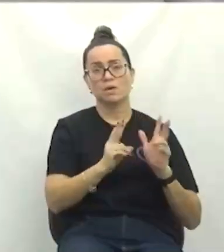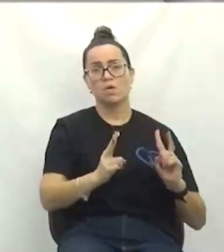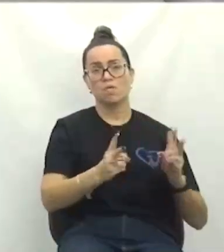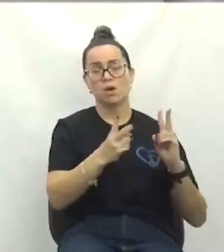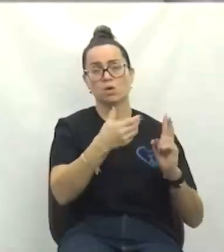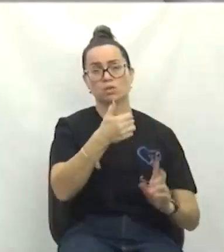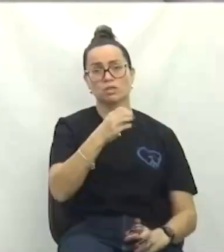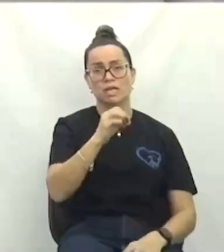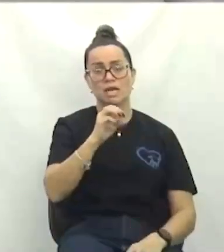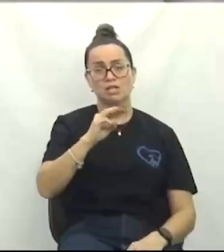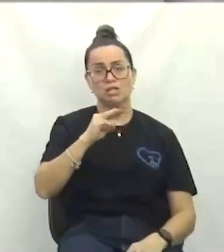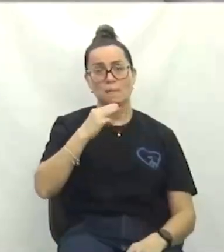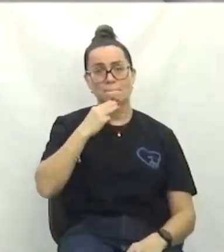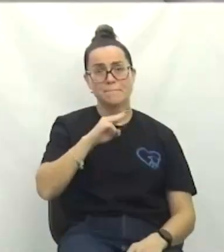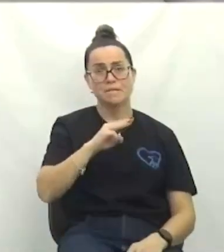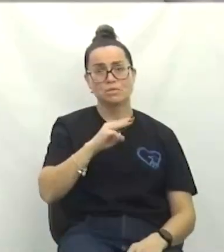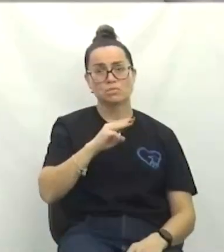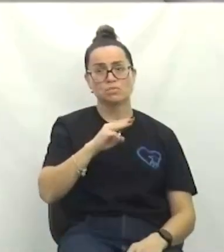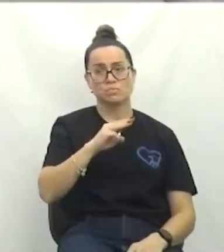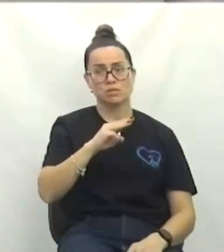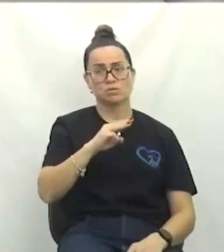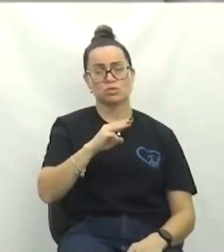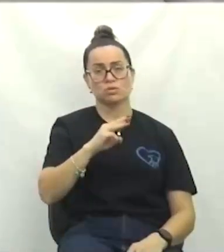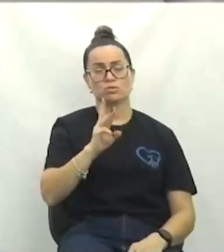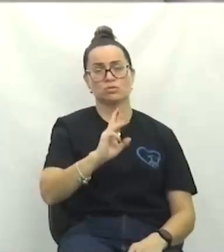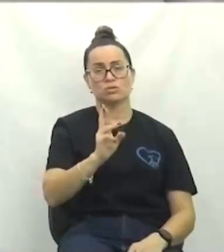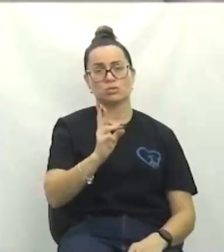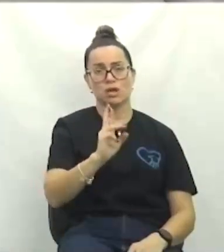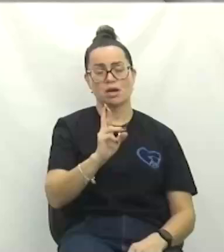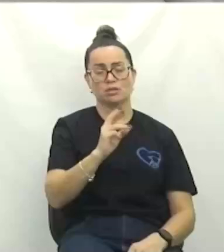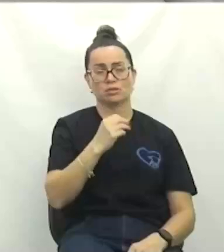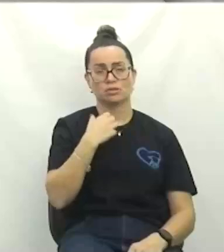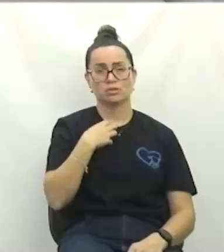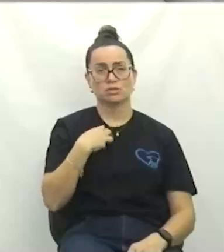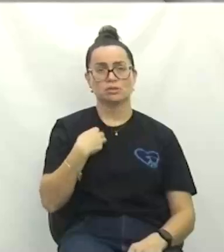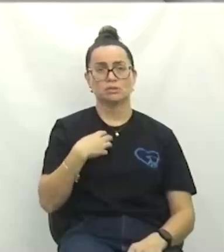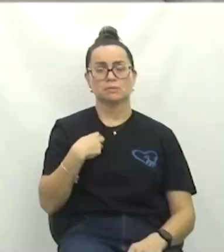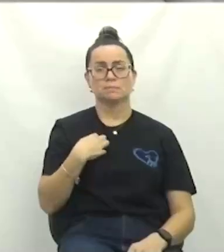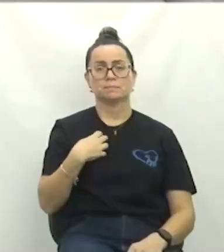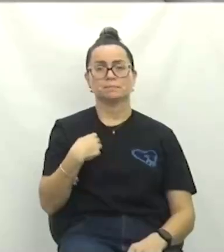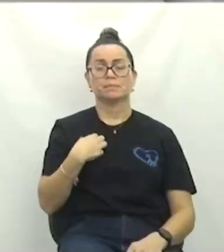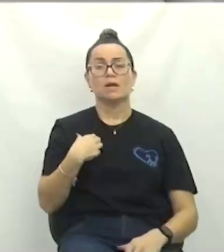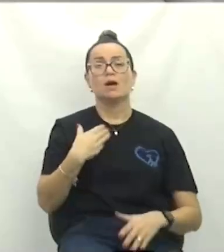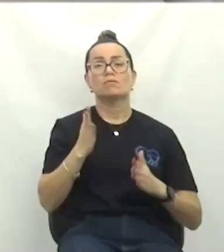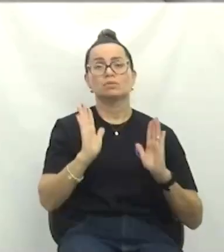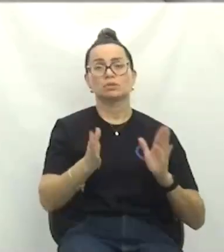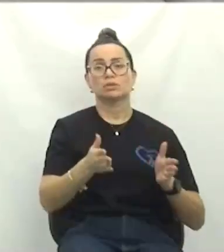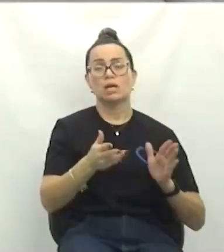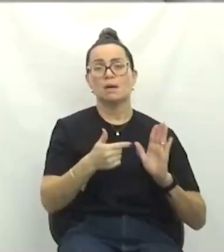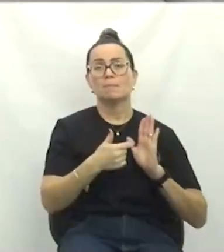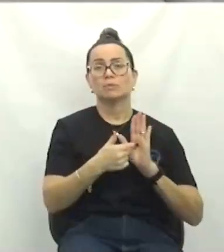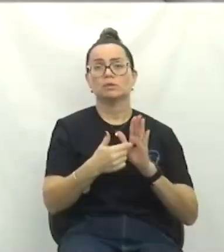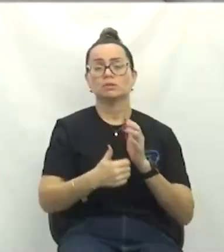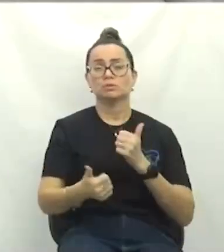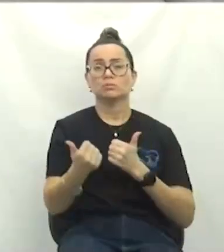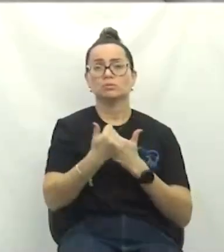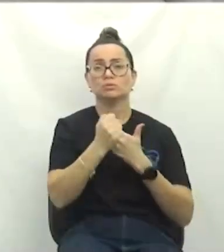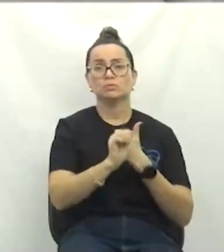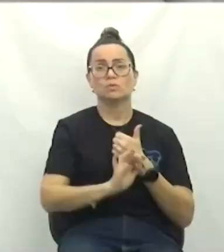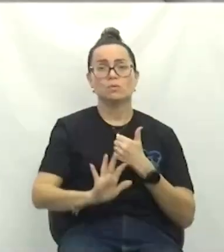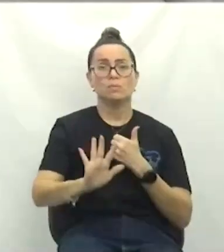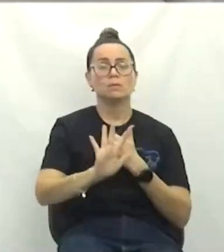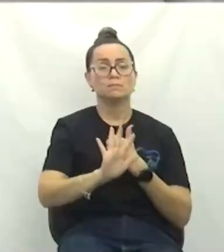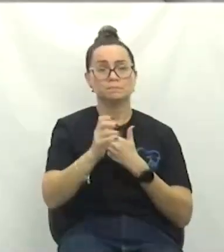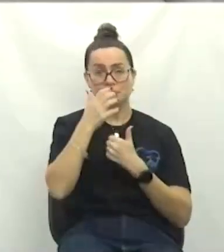conta do remanejamento de dotações e de outras providências. Foi apresentado o substitutivo global.